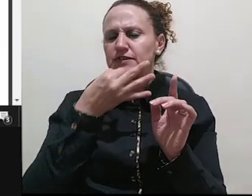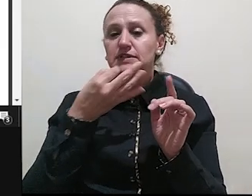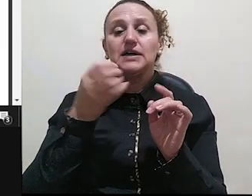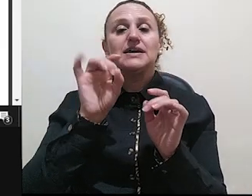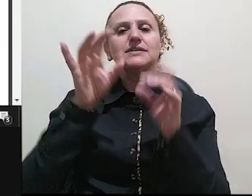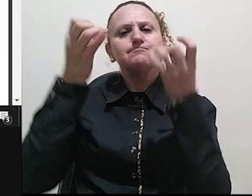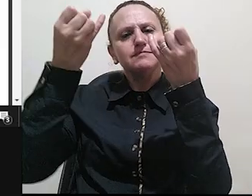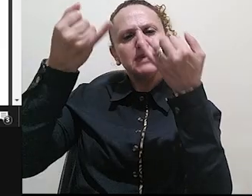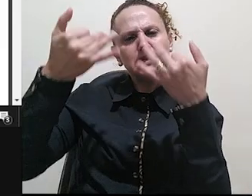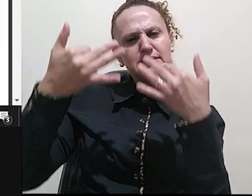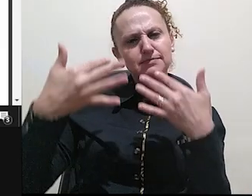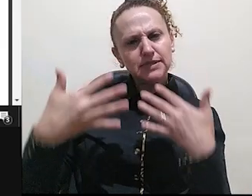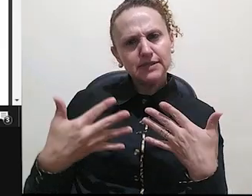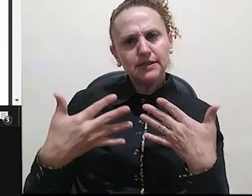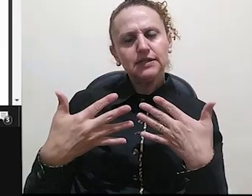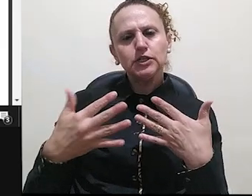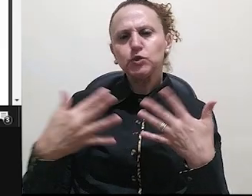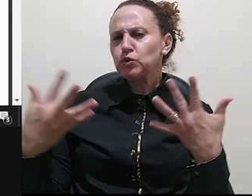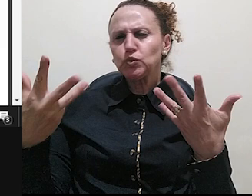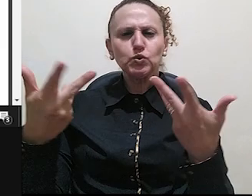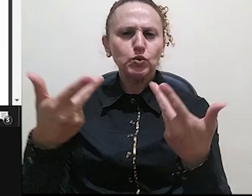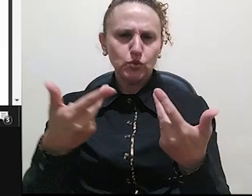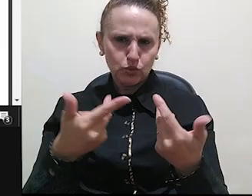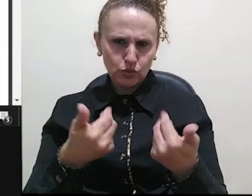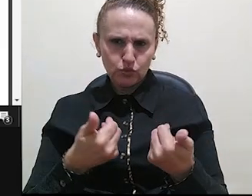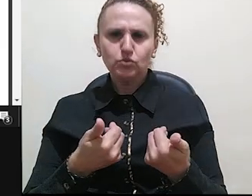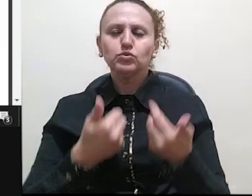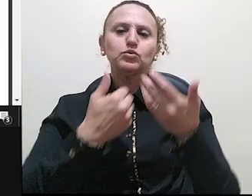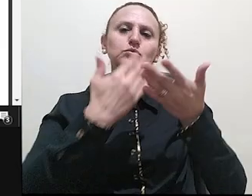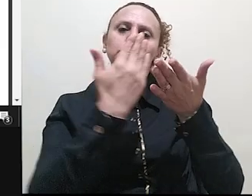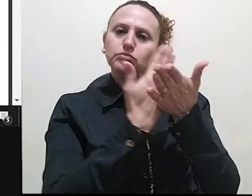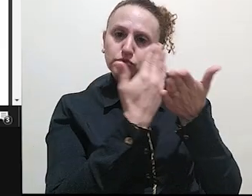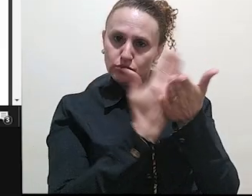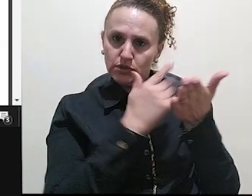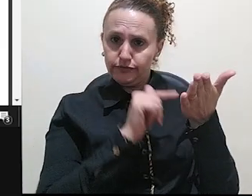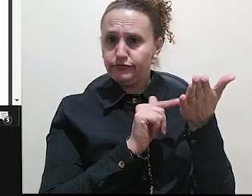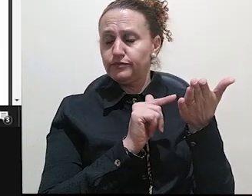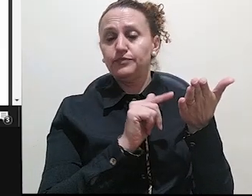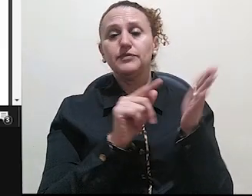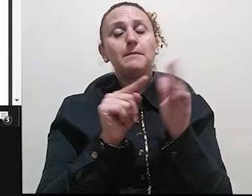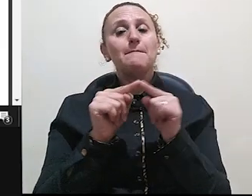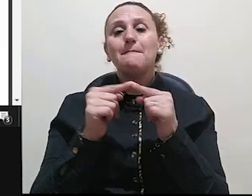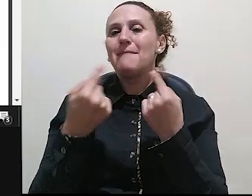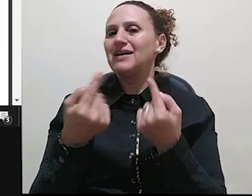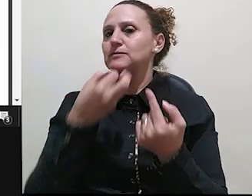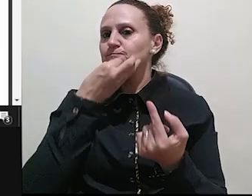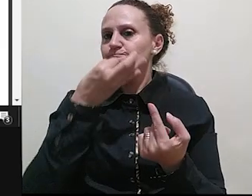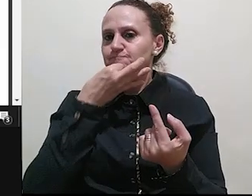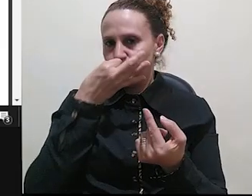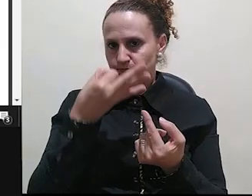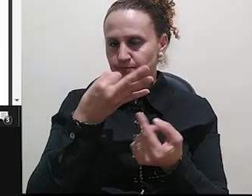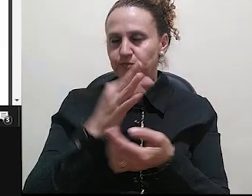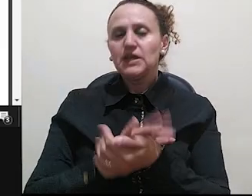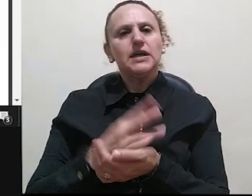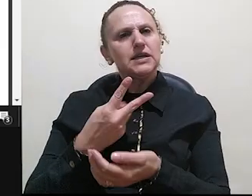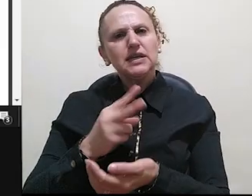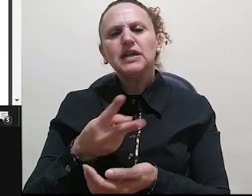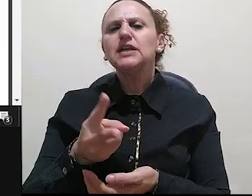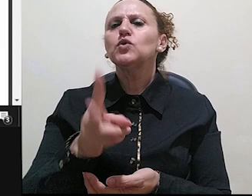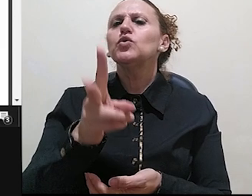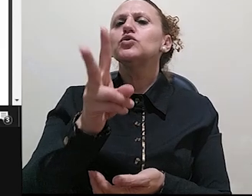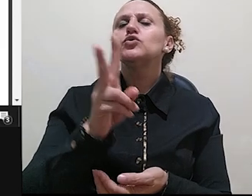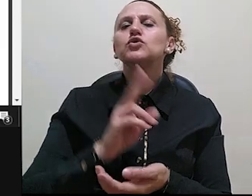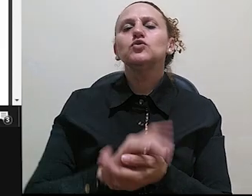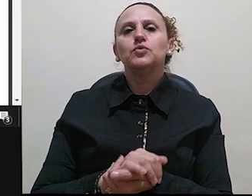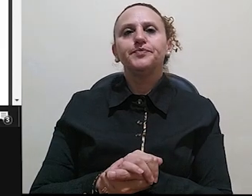encontra uma corrente com maior conteúdo empírico e maior poder explicativo, ela mantém-se viva e contribui para a